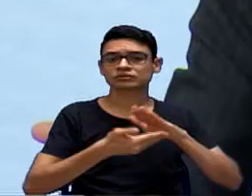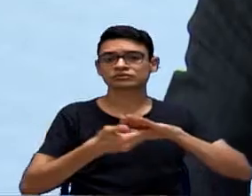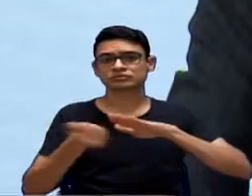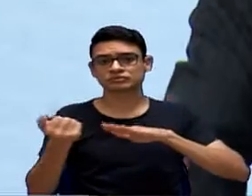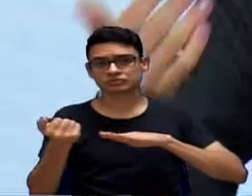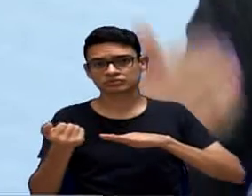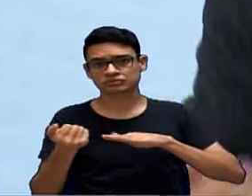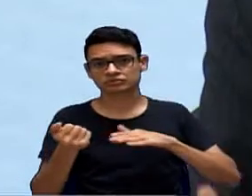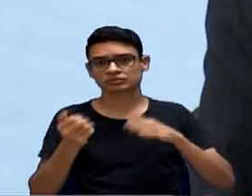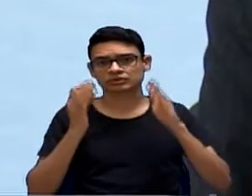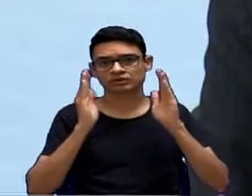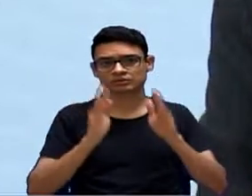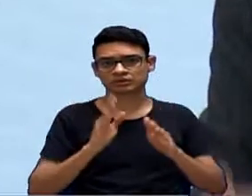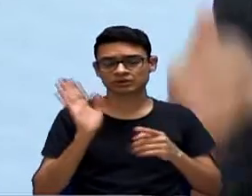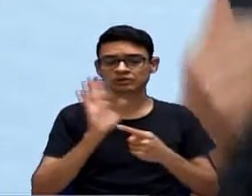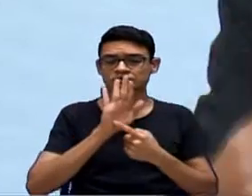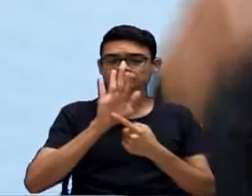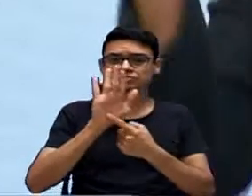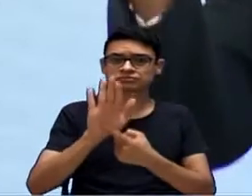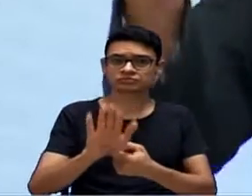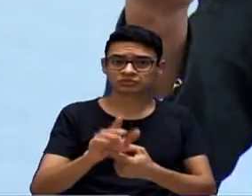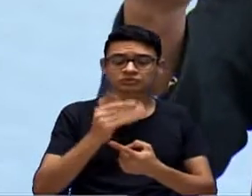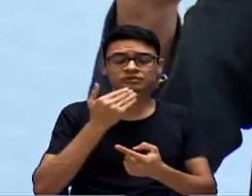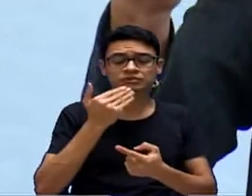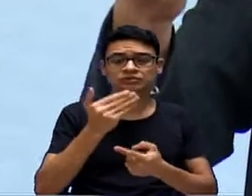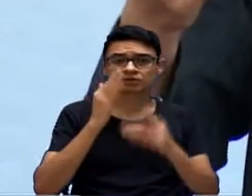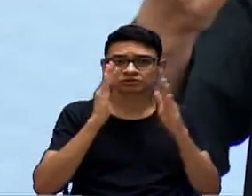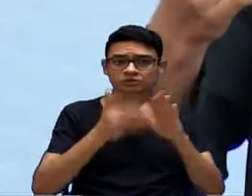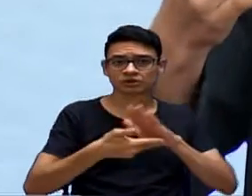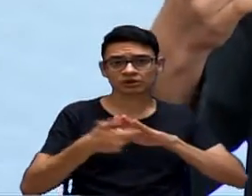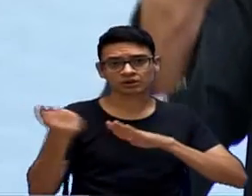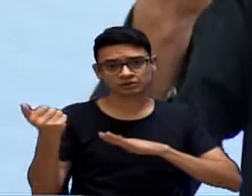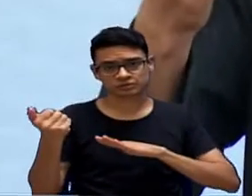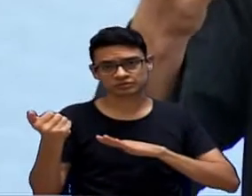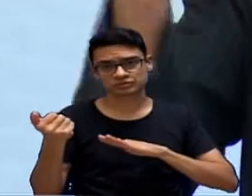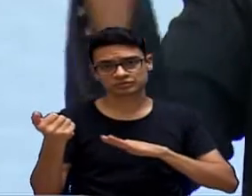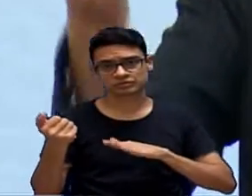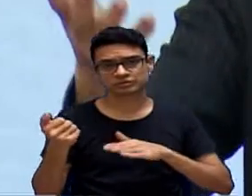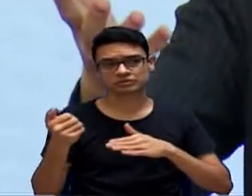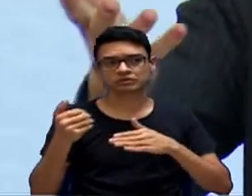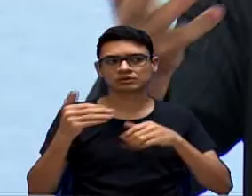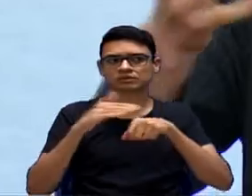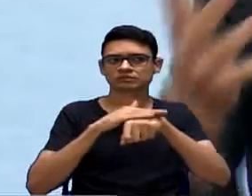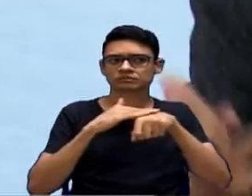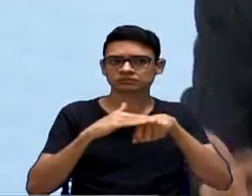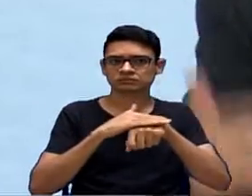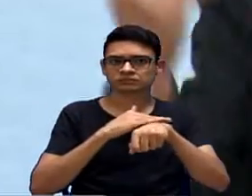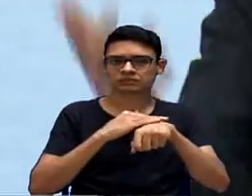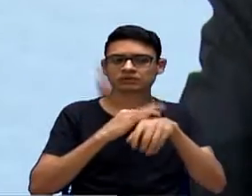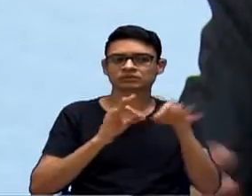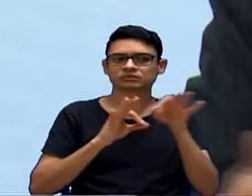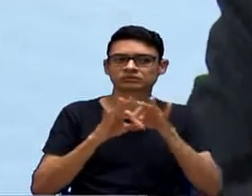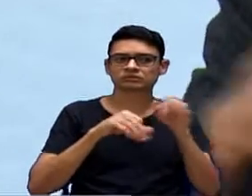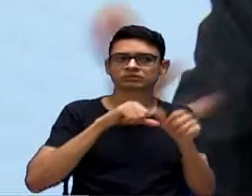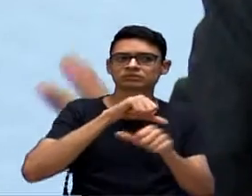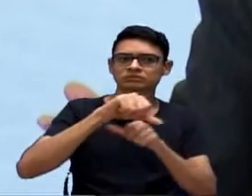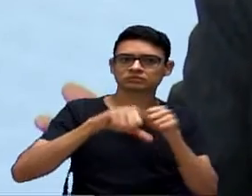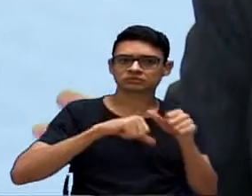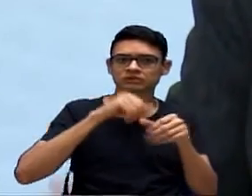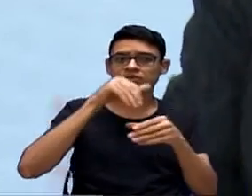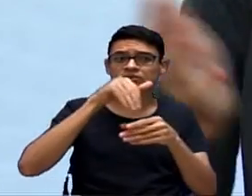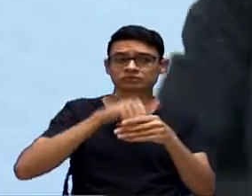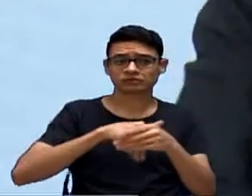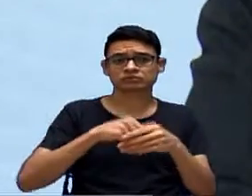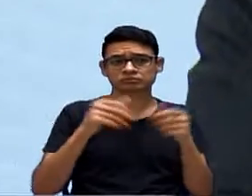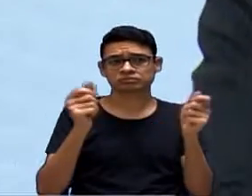retirado o projeto que nós apresentamos para haver maior conversa, adequação, e foi feito, foi a voto e deu